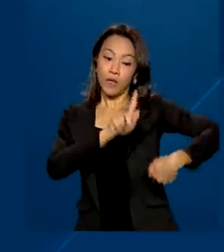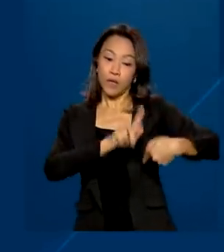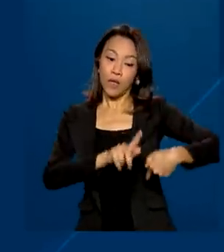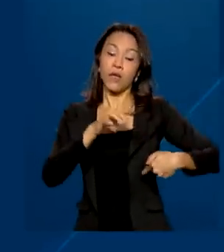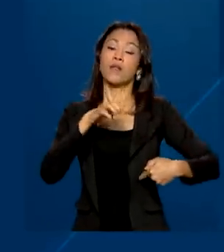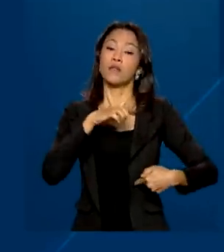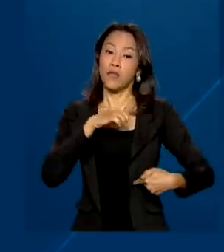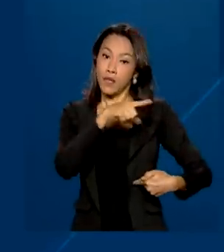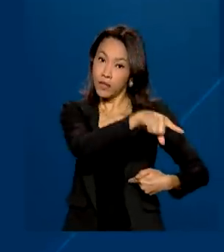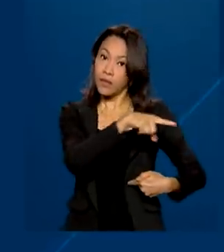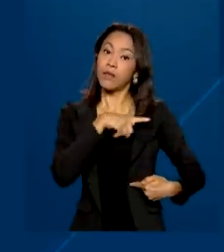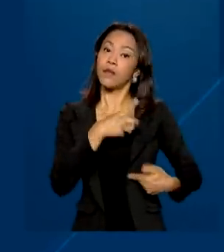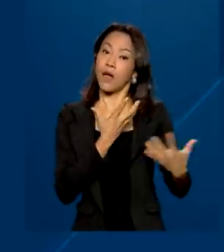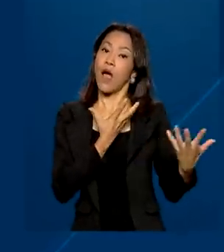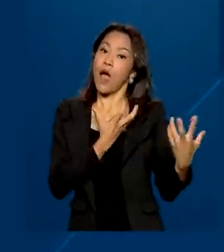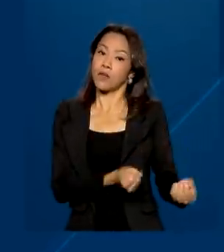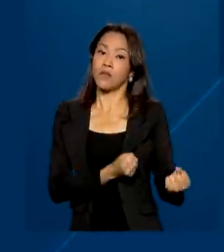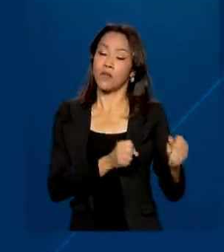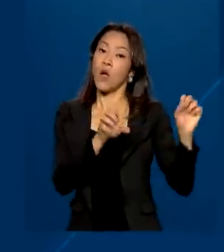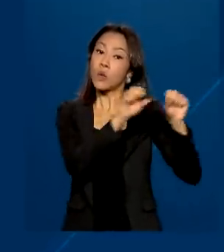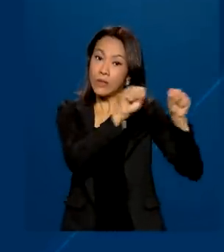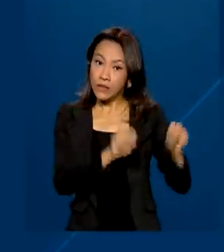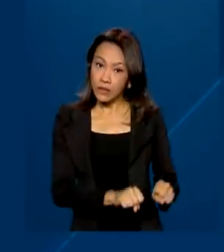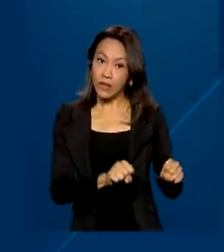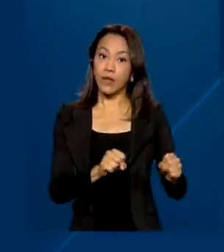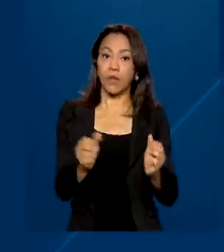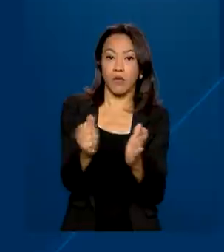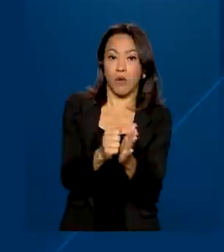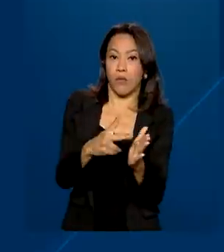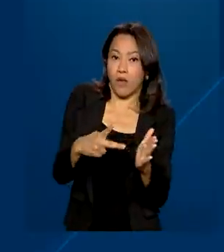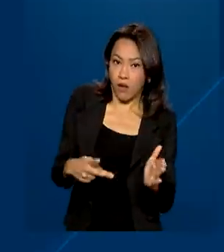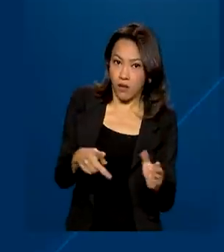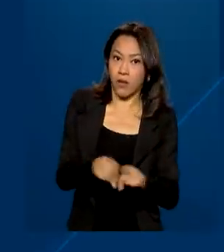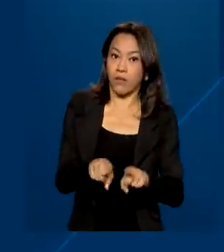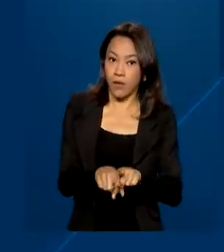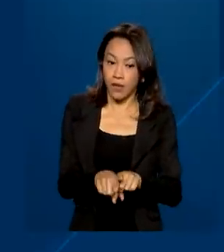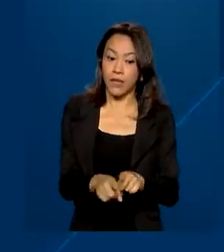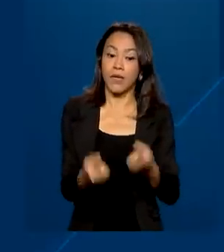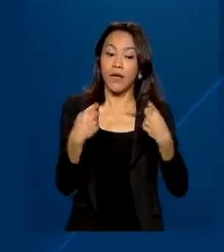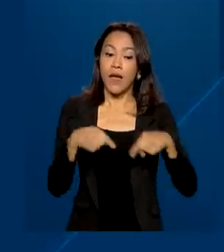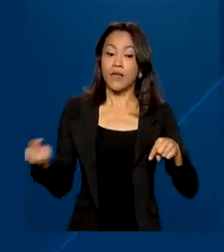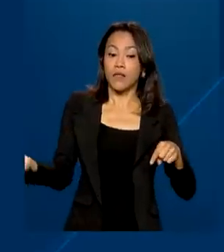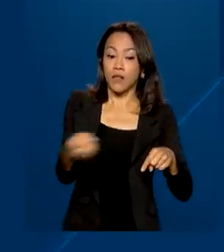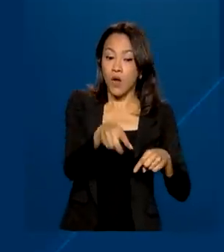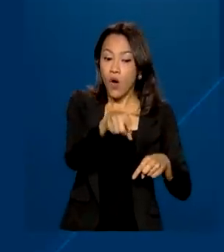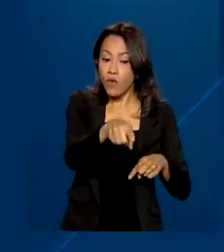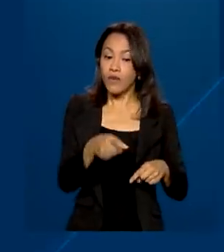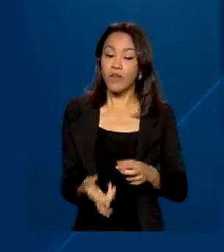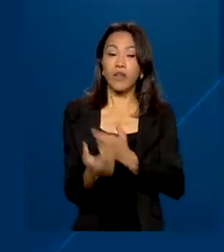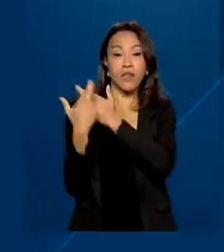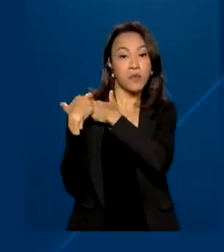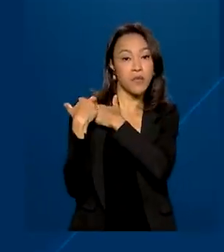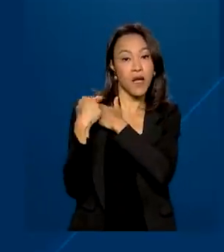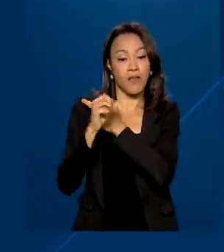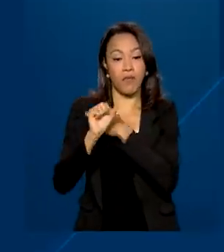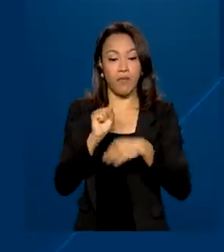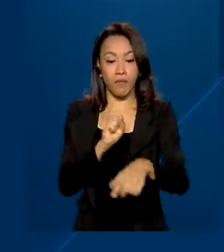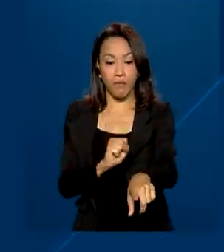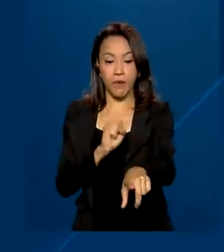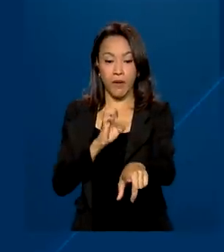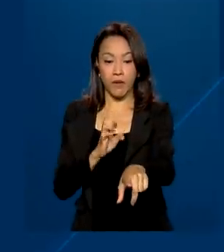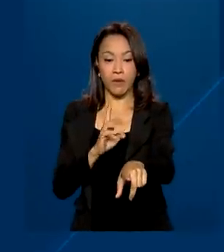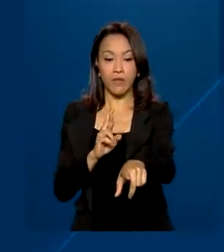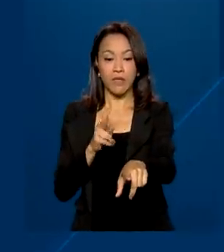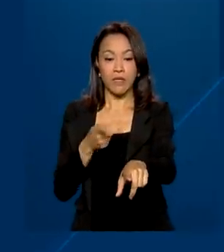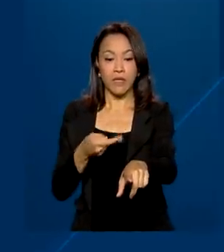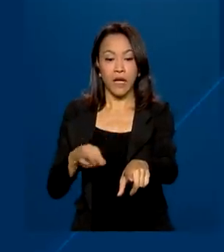tenha aderido ao novo sistema de autorização digital. A nova ferramenta foi desenvolvida pelo SERPRO em parceria com o